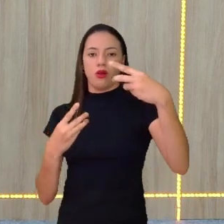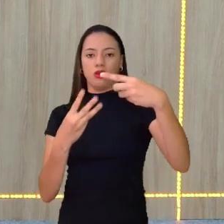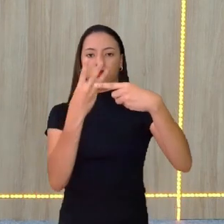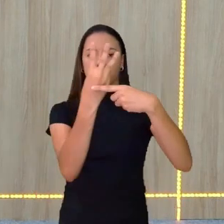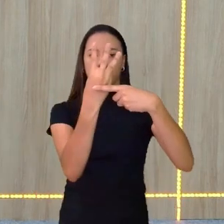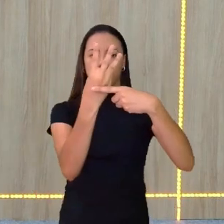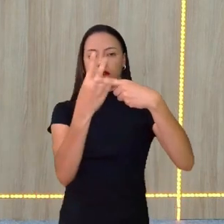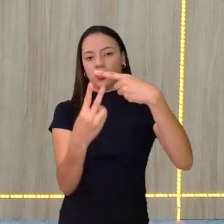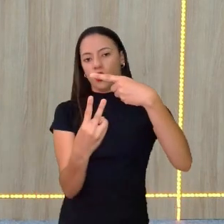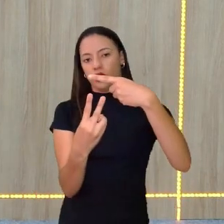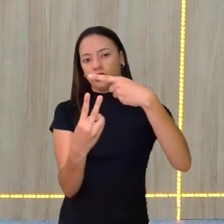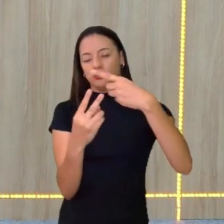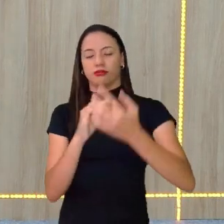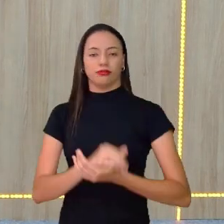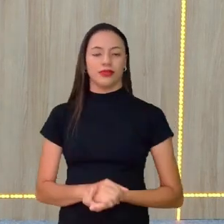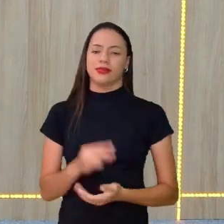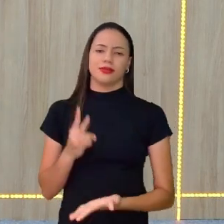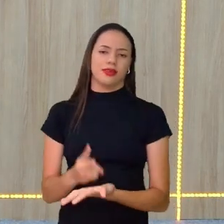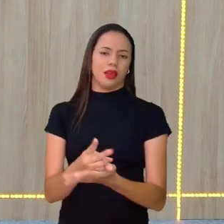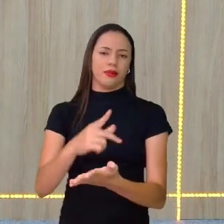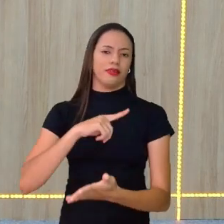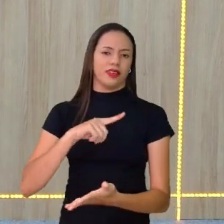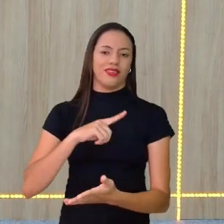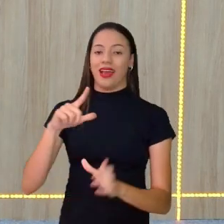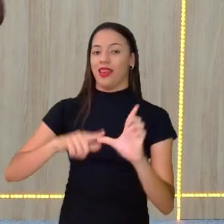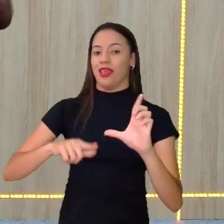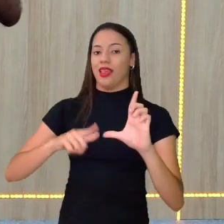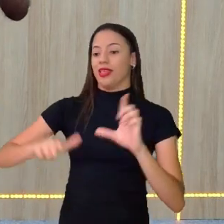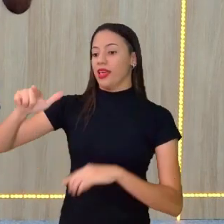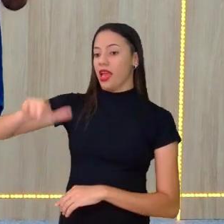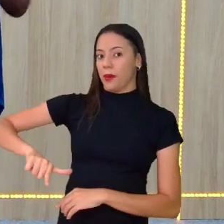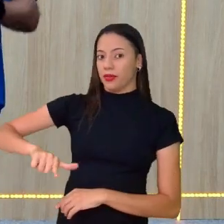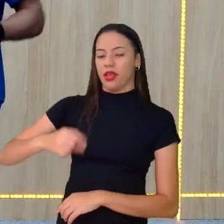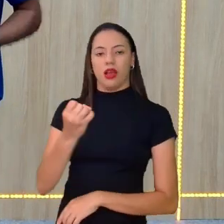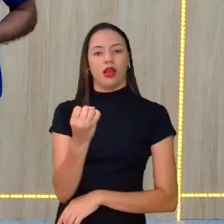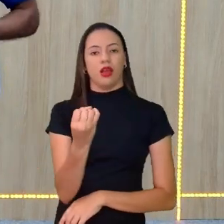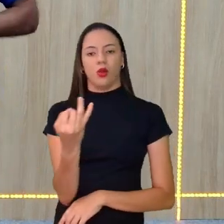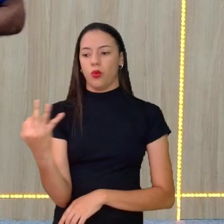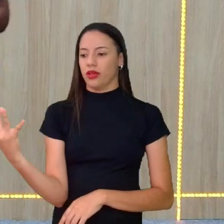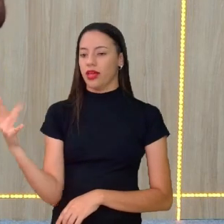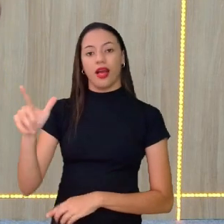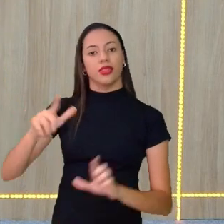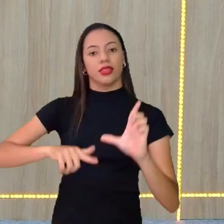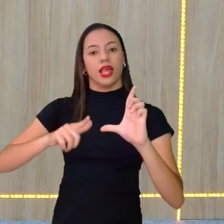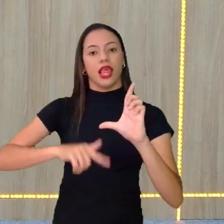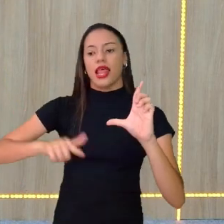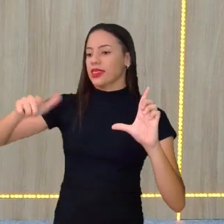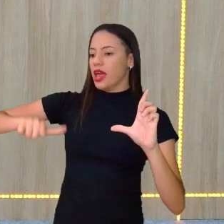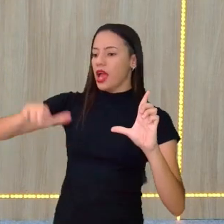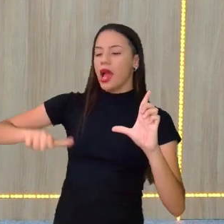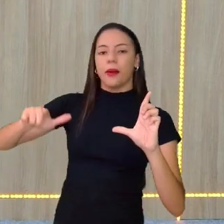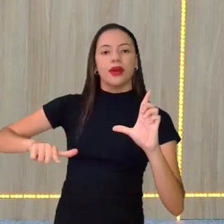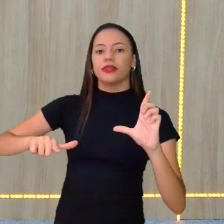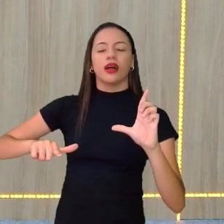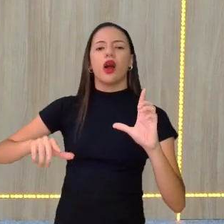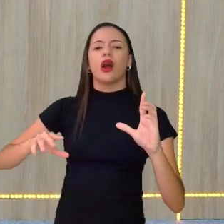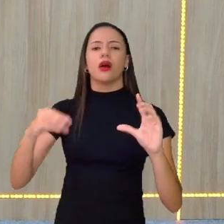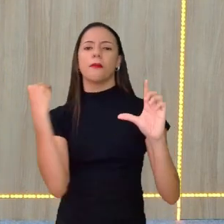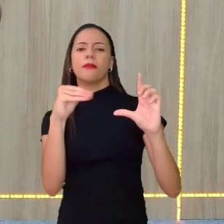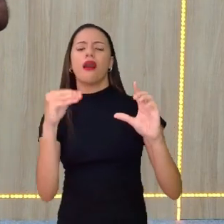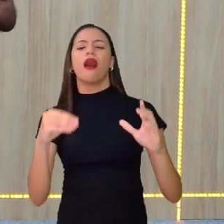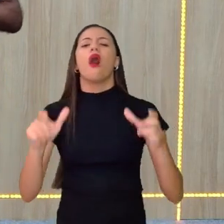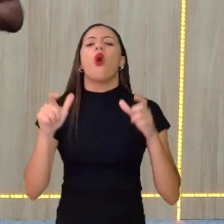embaixo. Então, toda vez que tiver letra repetida, essa quantidade de letras repetidas, você bota no denominador.